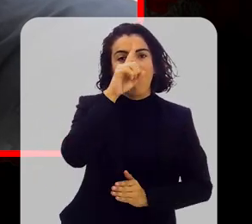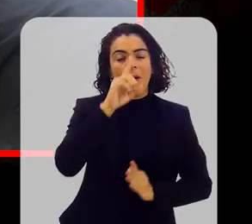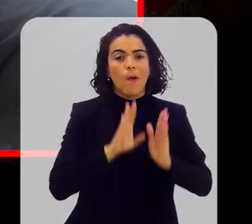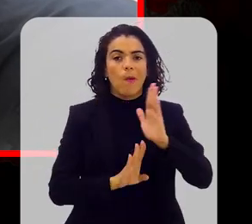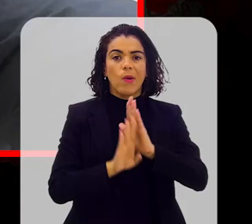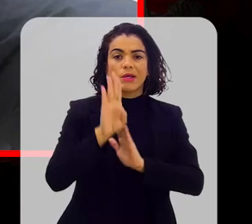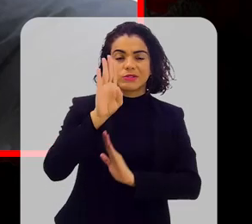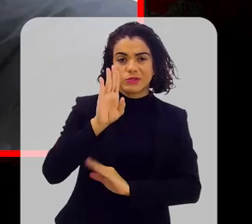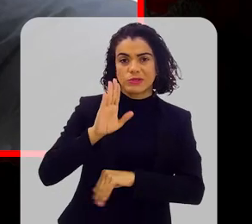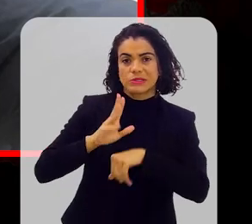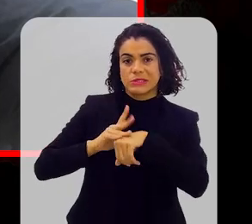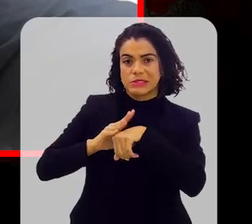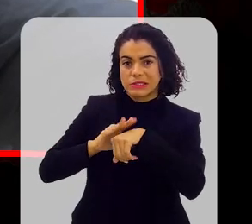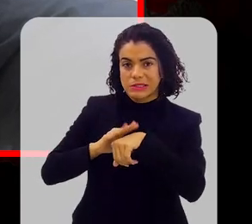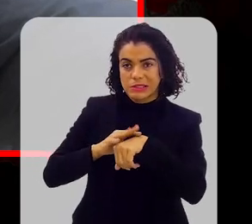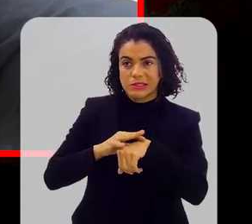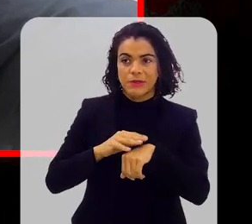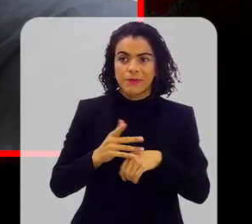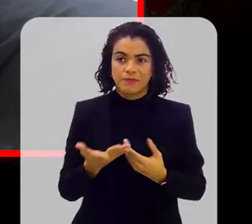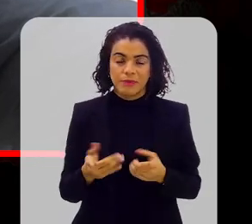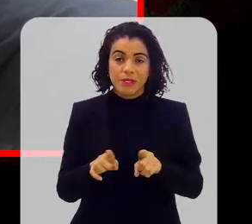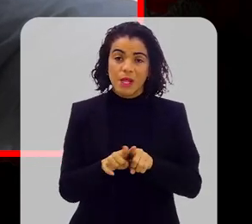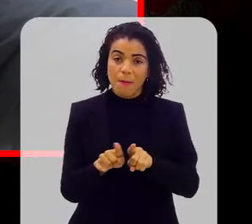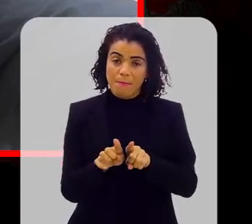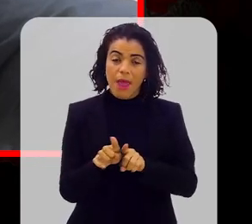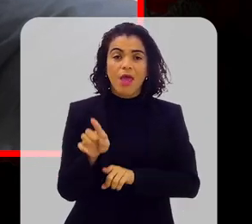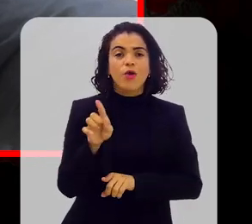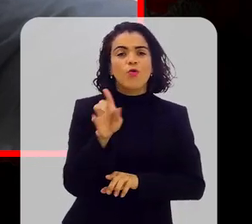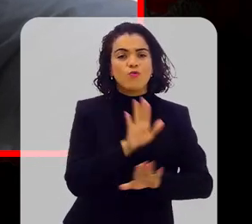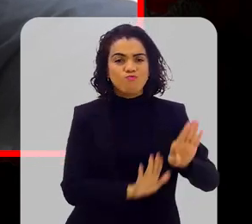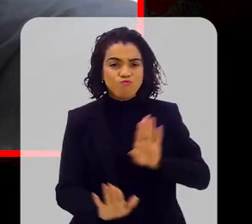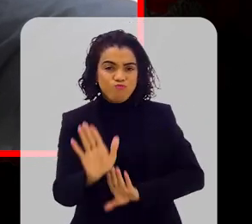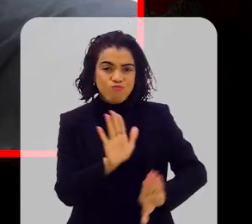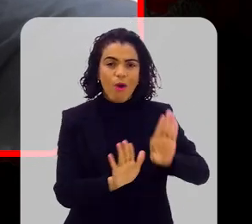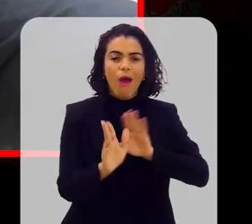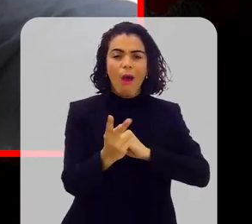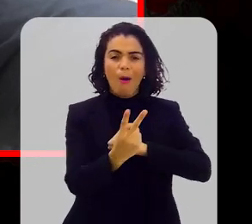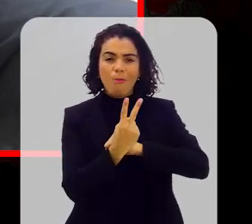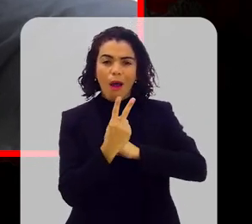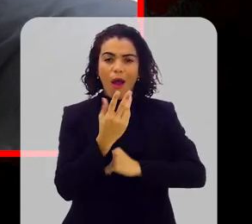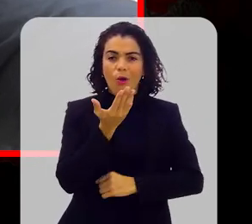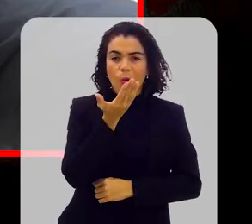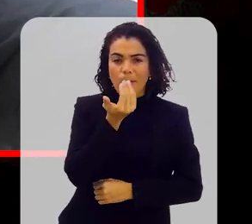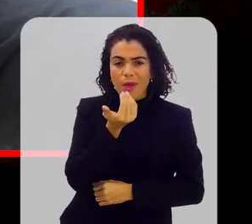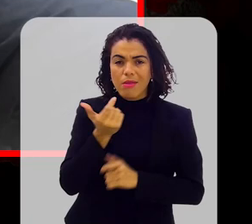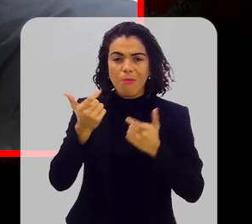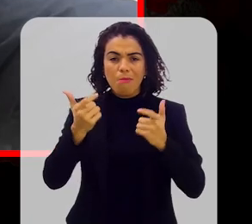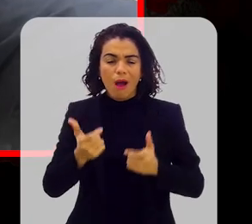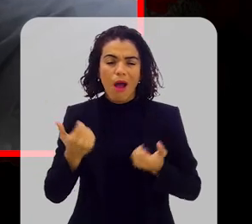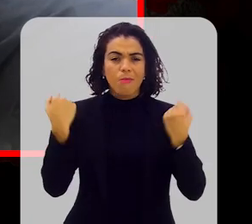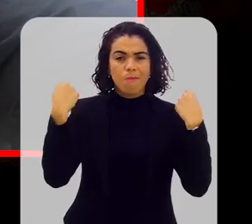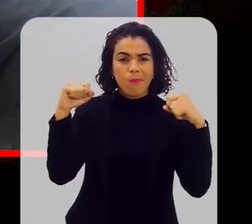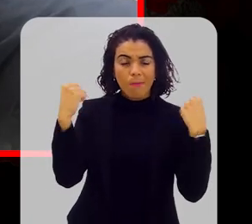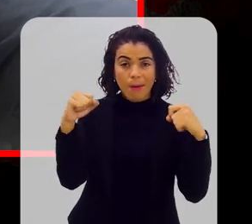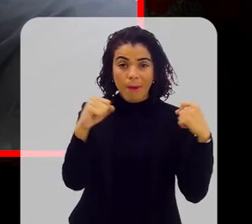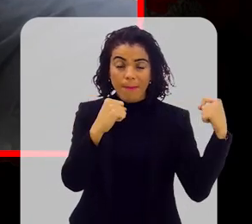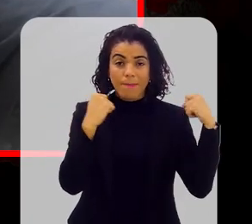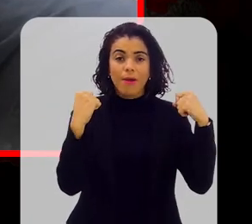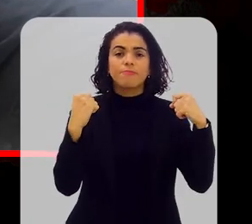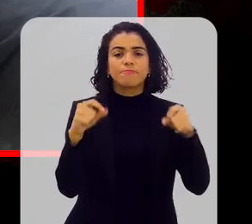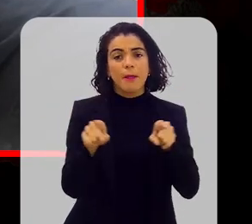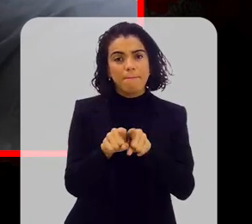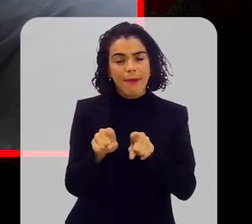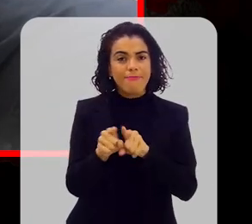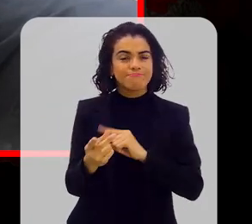assim como algumas posturas em relação à saúde podem ajudar a prevenir também, por exemplo, uma alteração de perda, atividade física. Então, é provável que